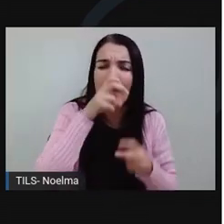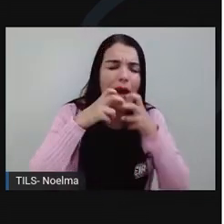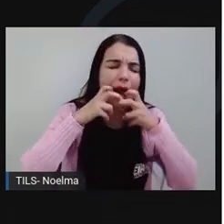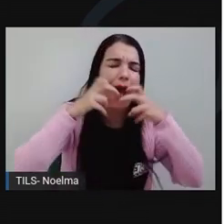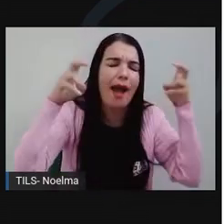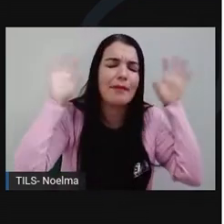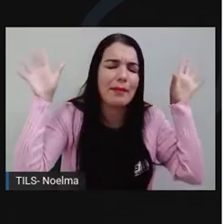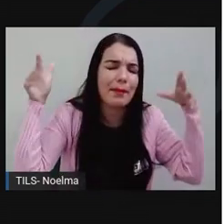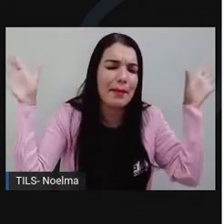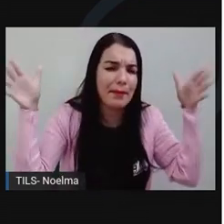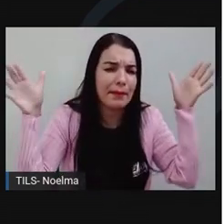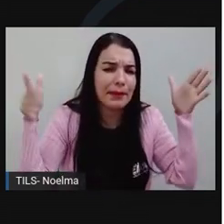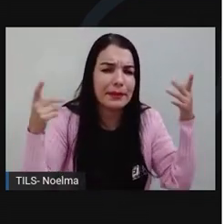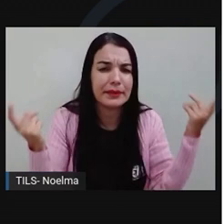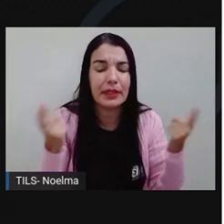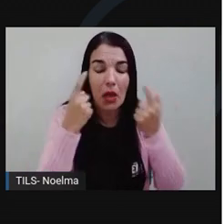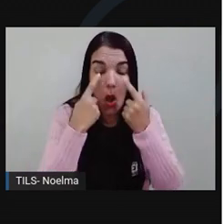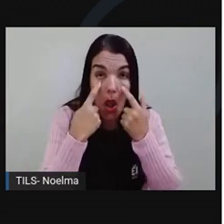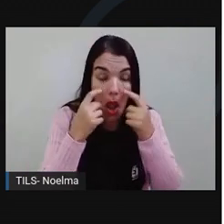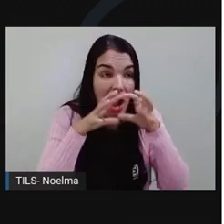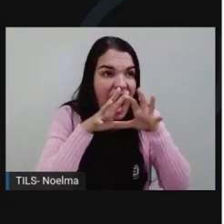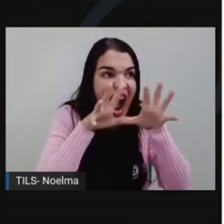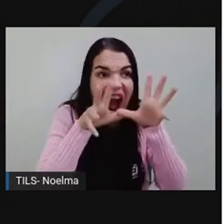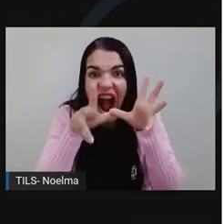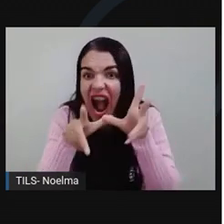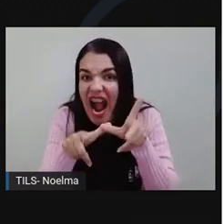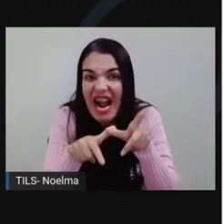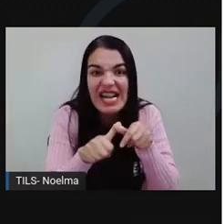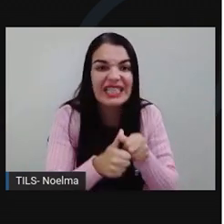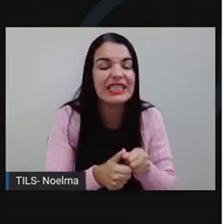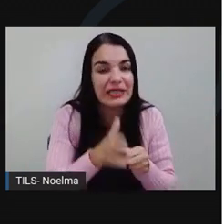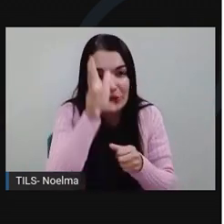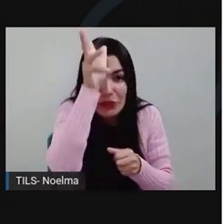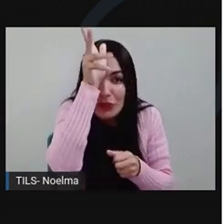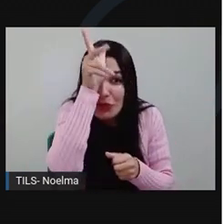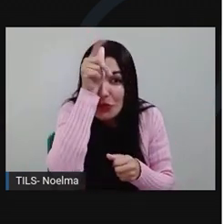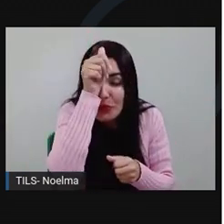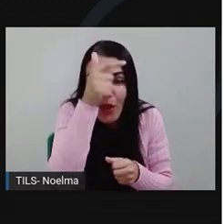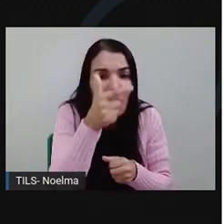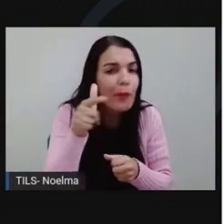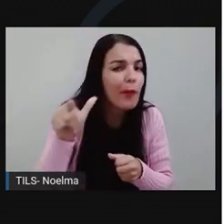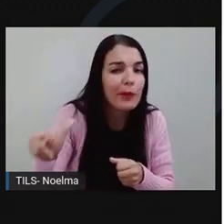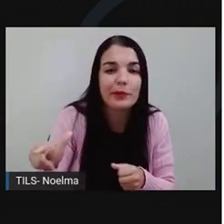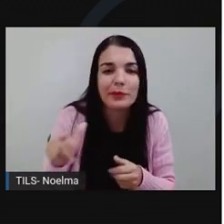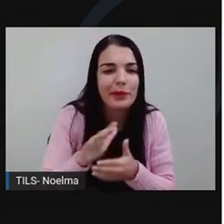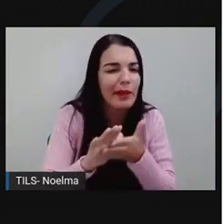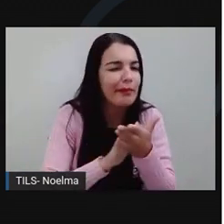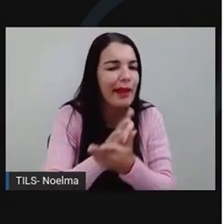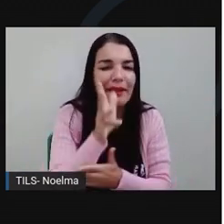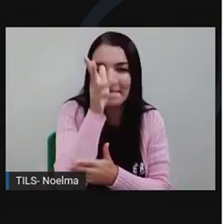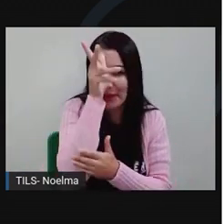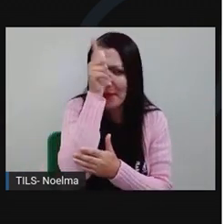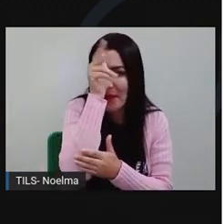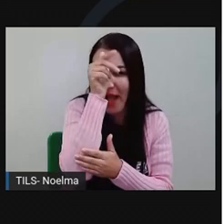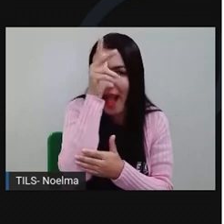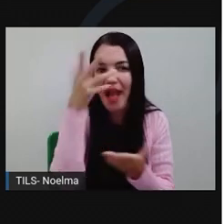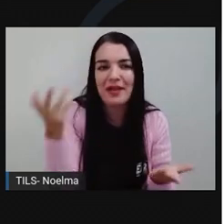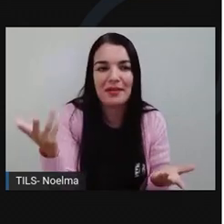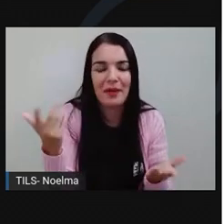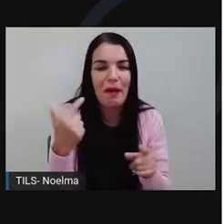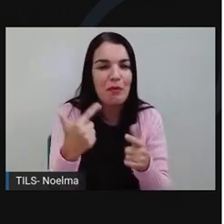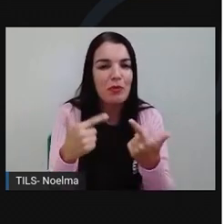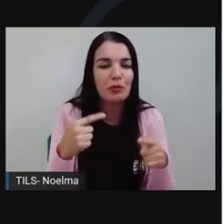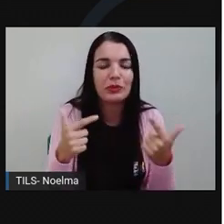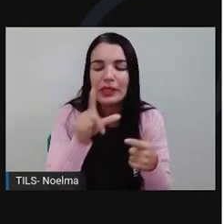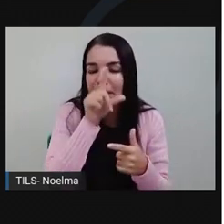espaventado, de olhar feroz e crista rubra. O outro, filhinho, é o galo. Uma ave que